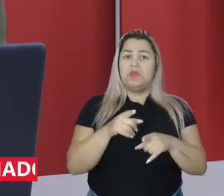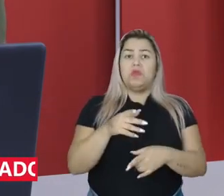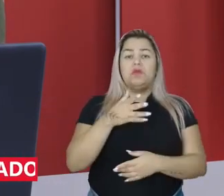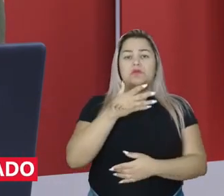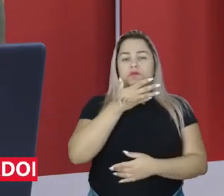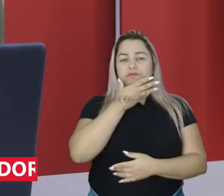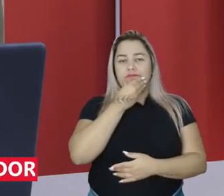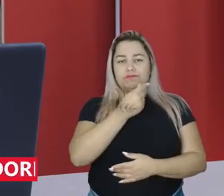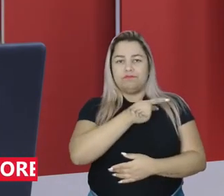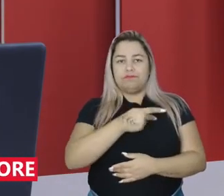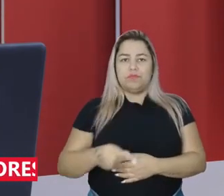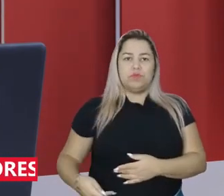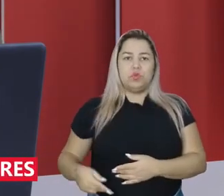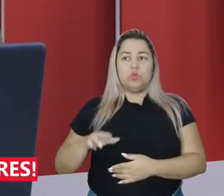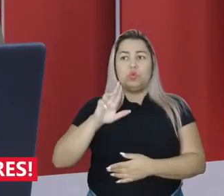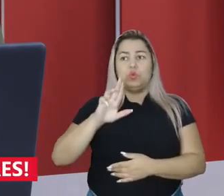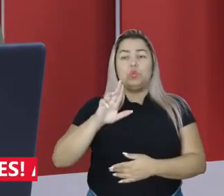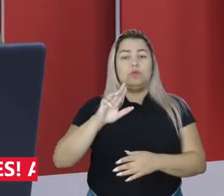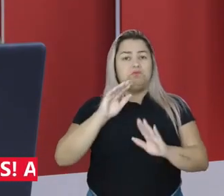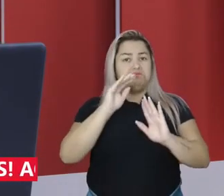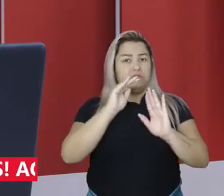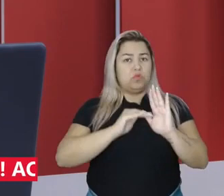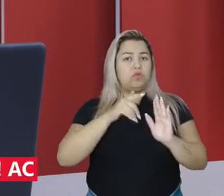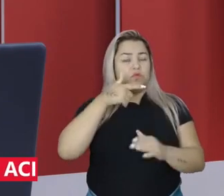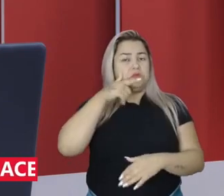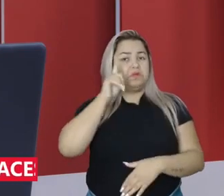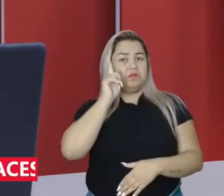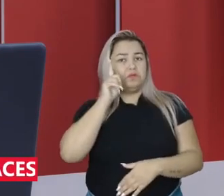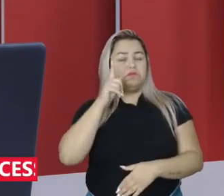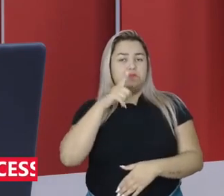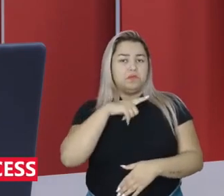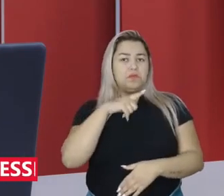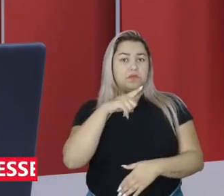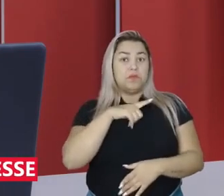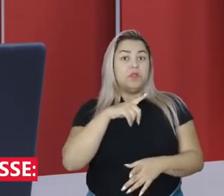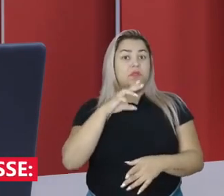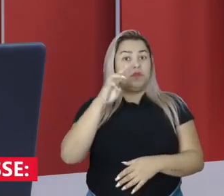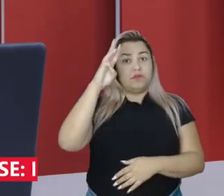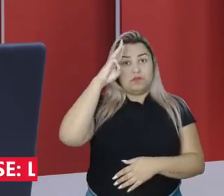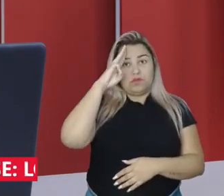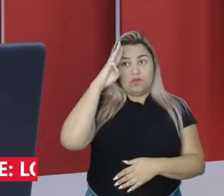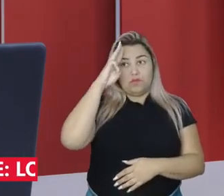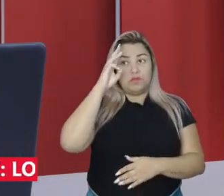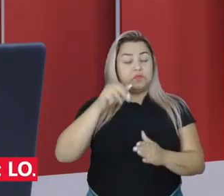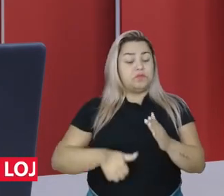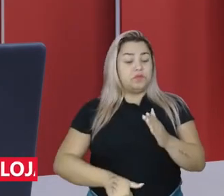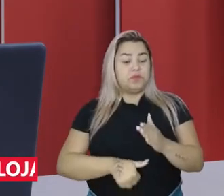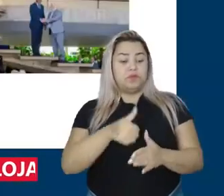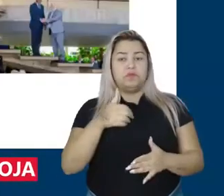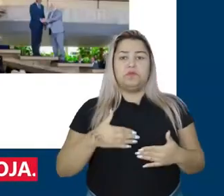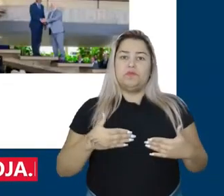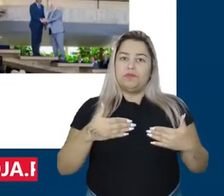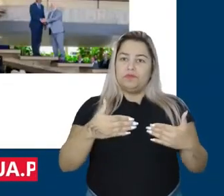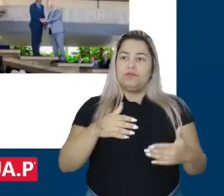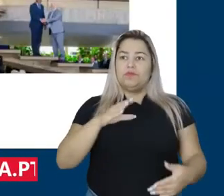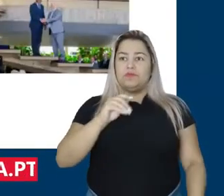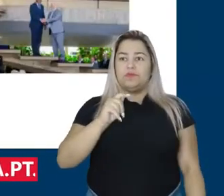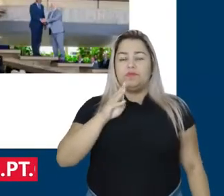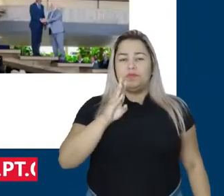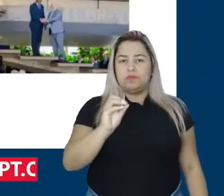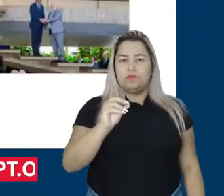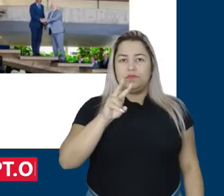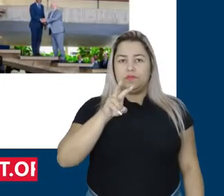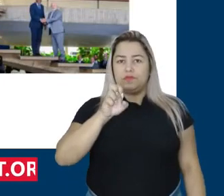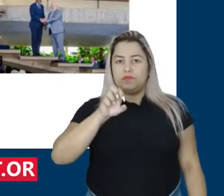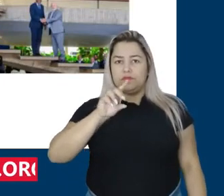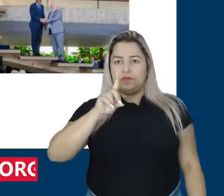reiterando isso na agenda de ontem. O presidente Lula também recebeu nesta terça-feira o primeiro-ministro de Cabo Verde, Ulisses Correia